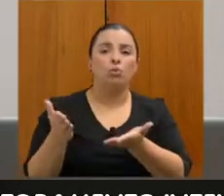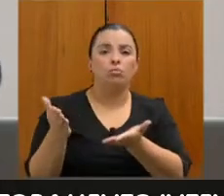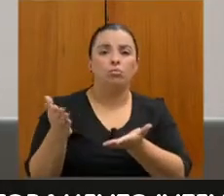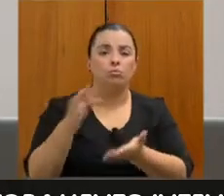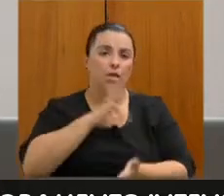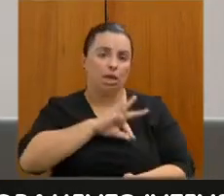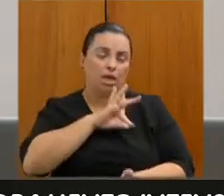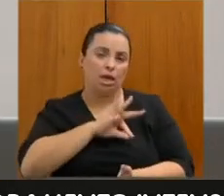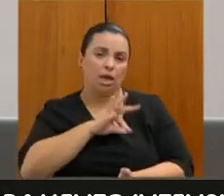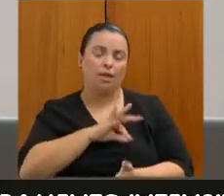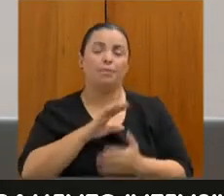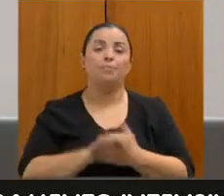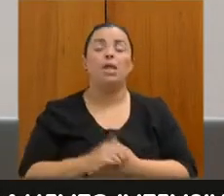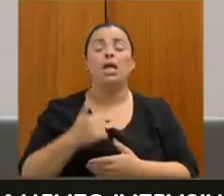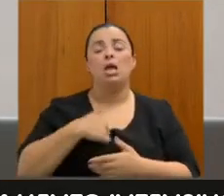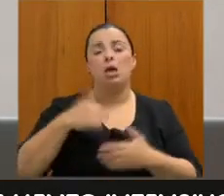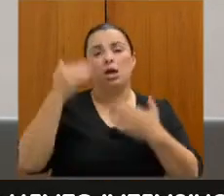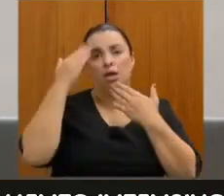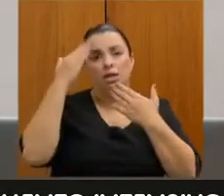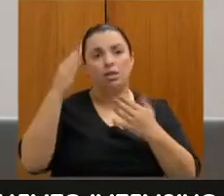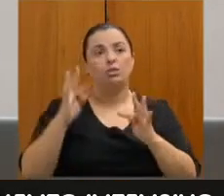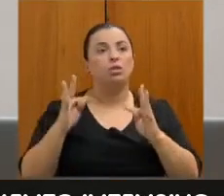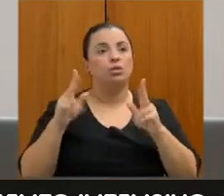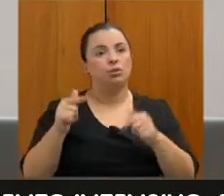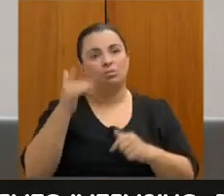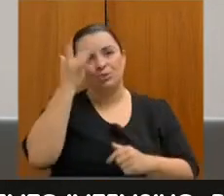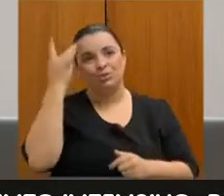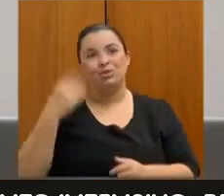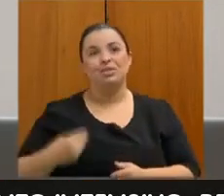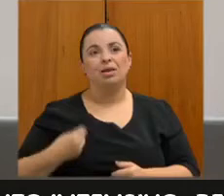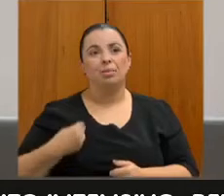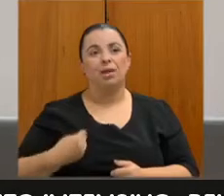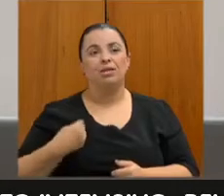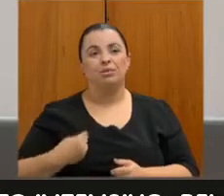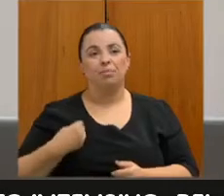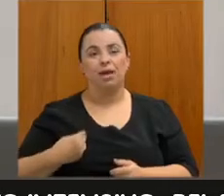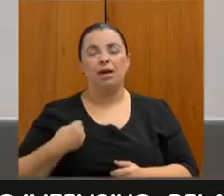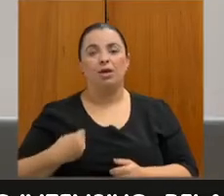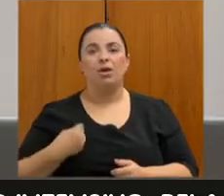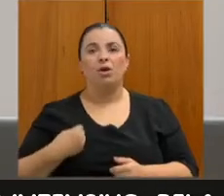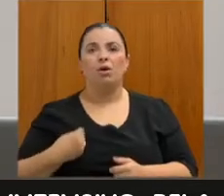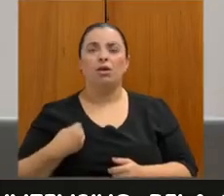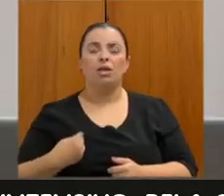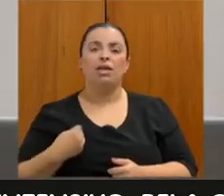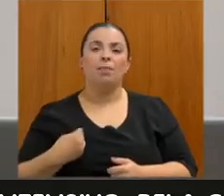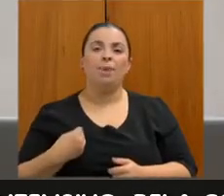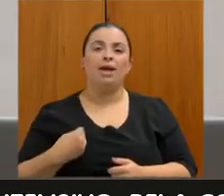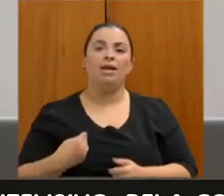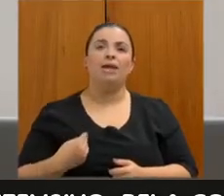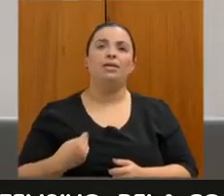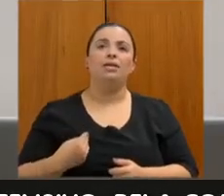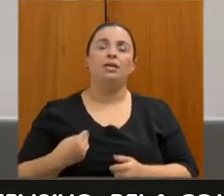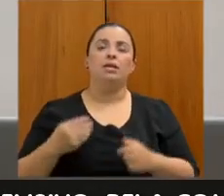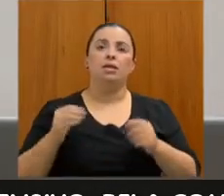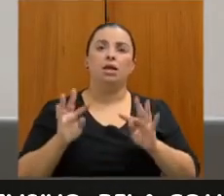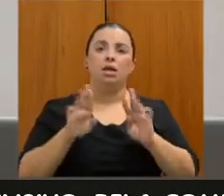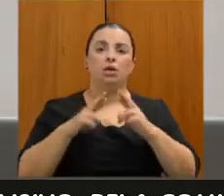agradecer a todos que participaram e encerrar, então, este nosso momento.